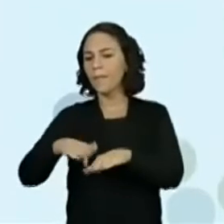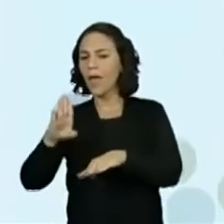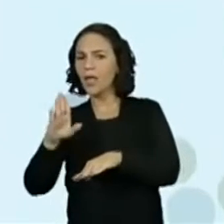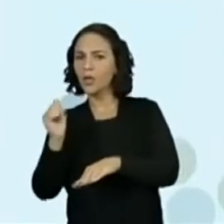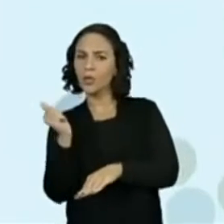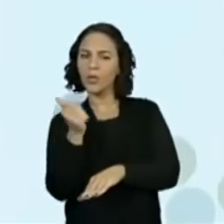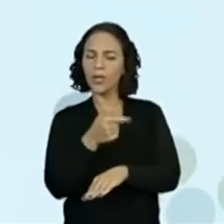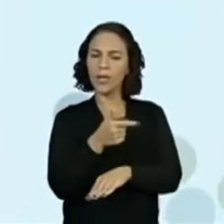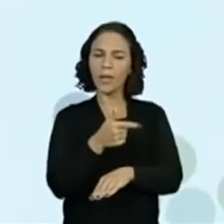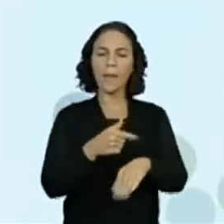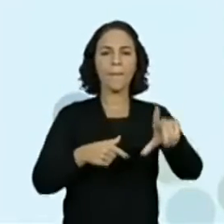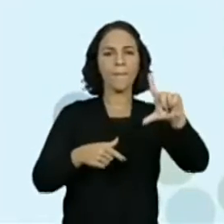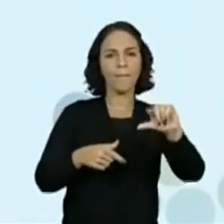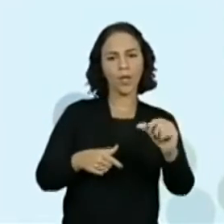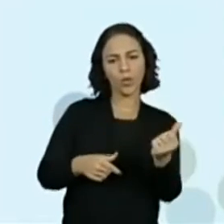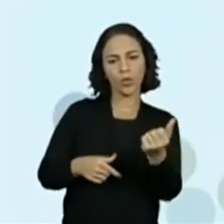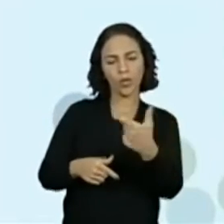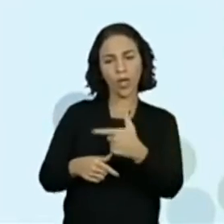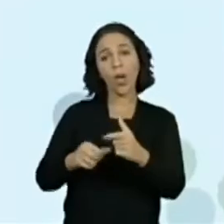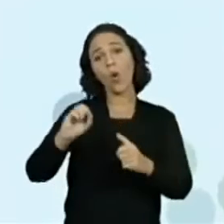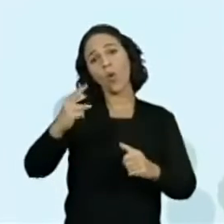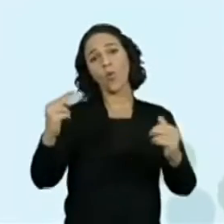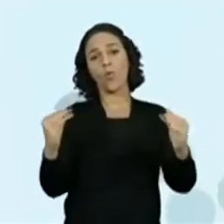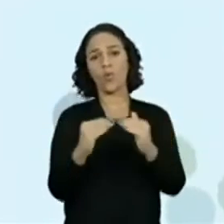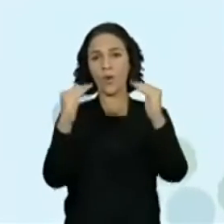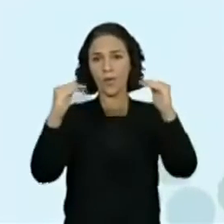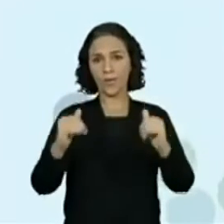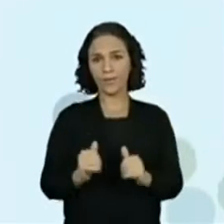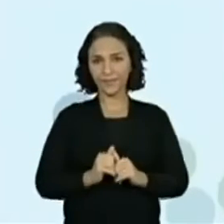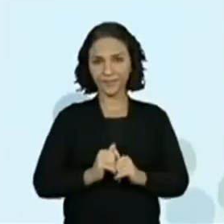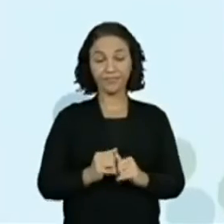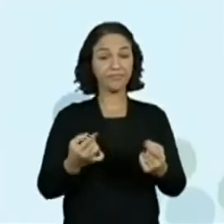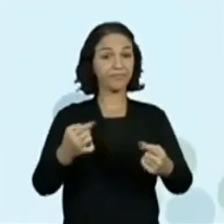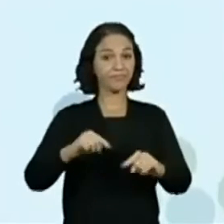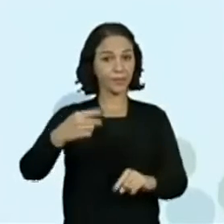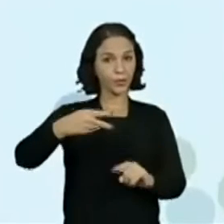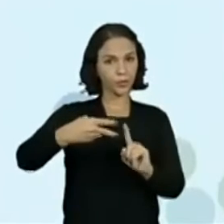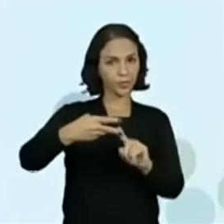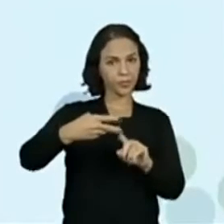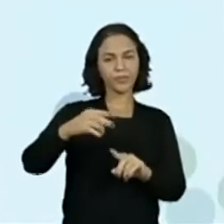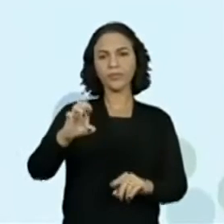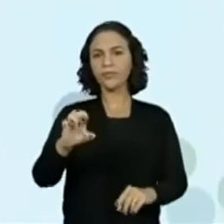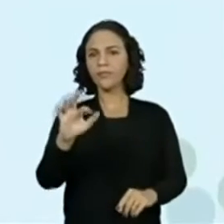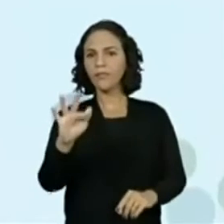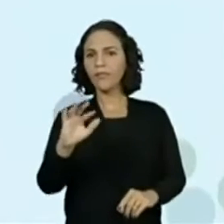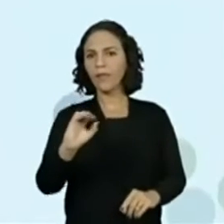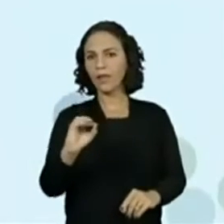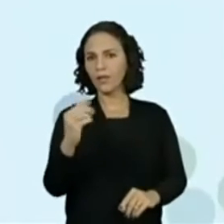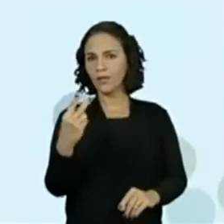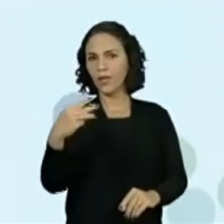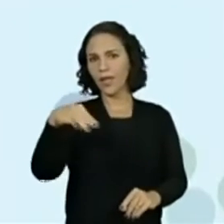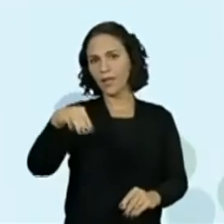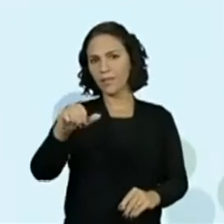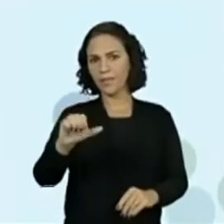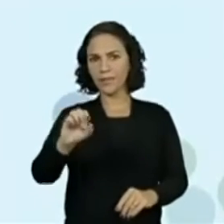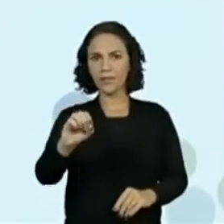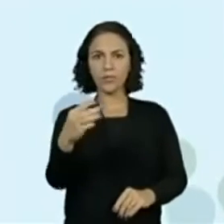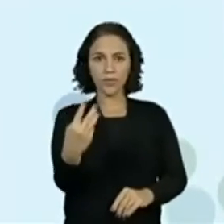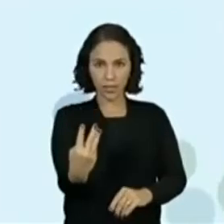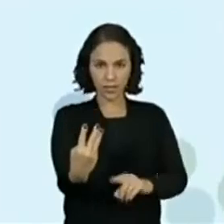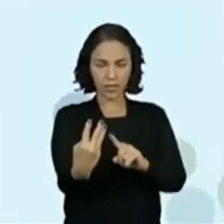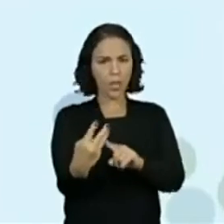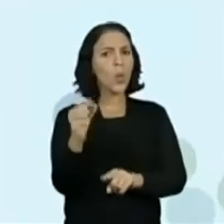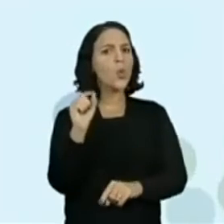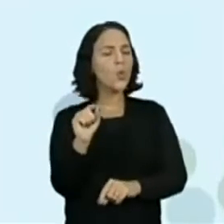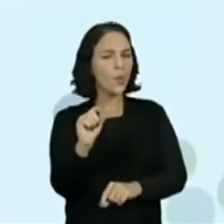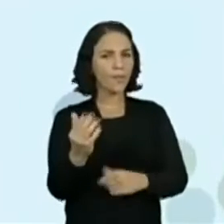menos ou tem a mesma quantidade. A segunda habilidade é EF02MA03, que diz